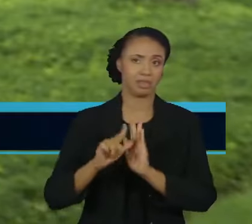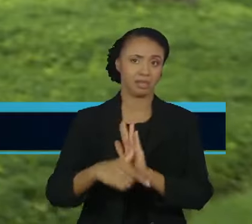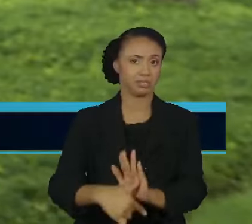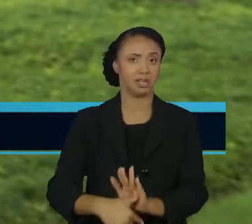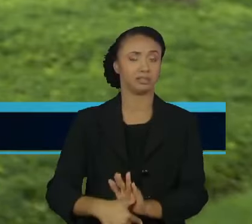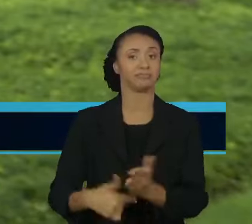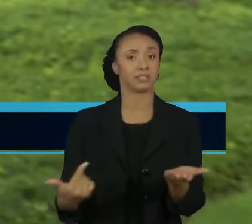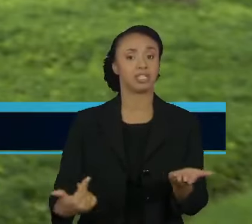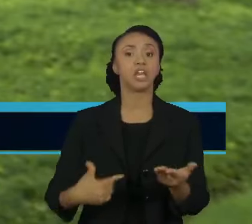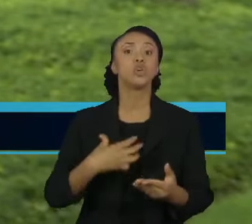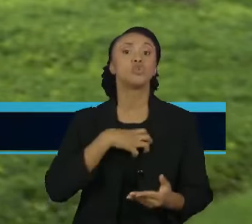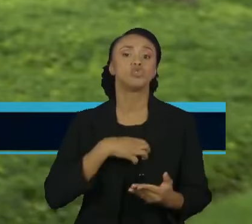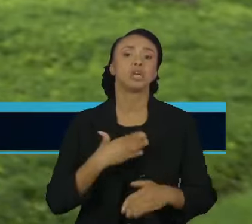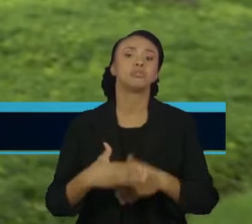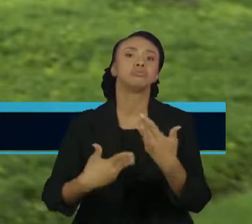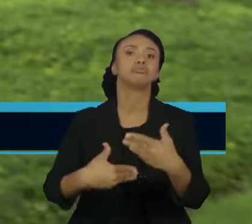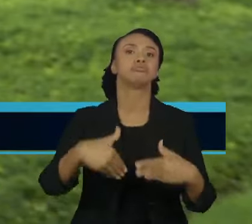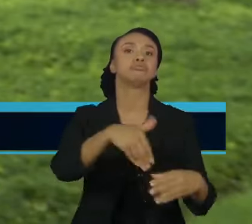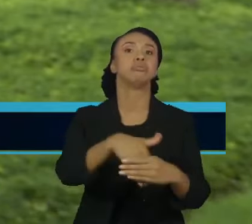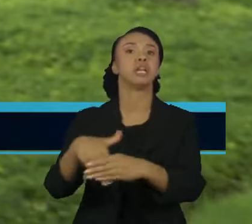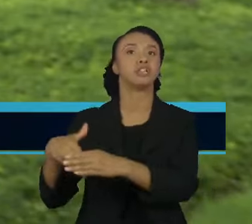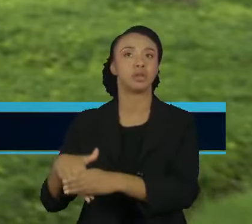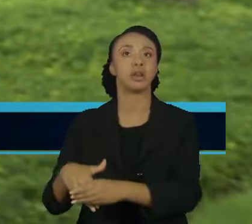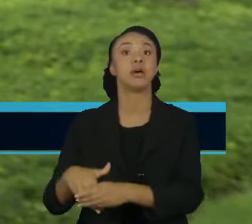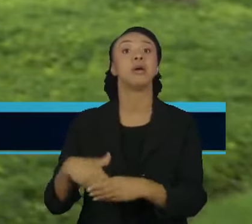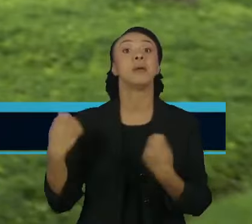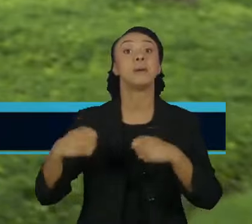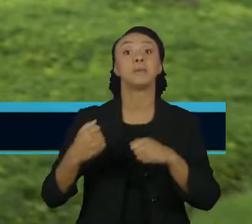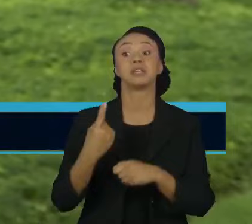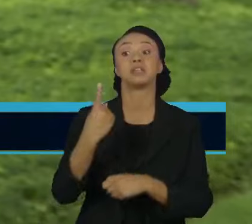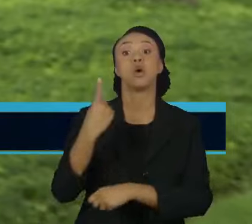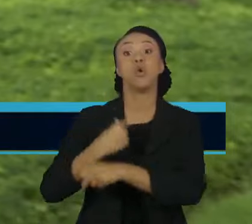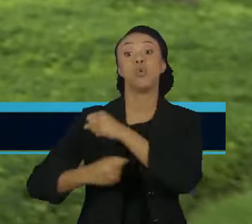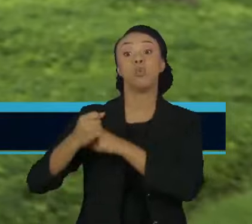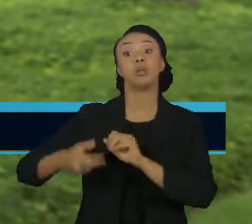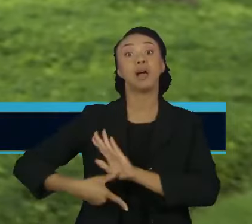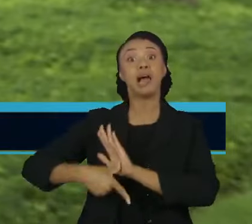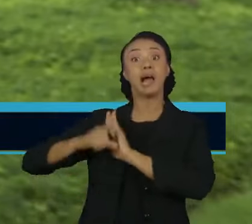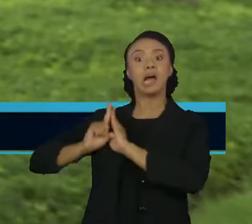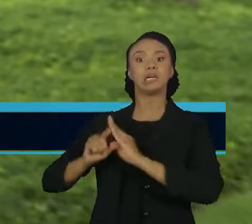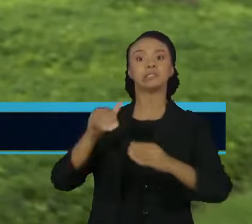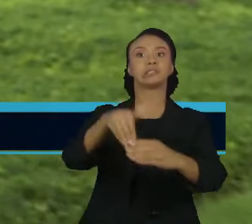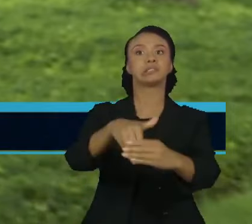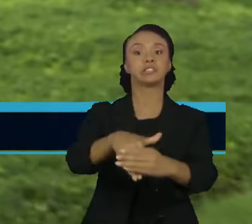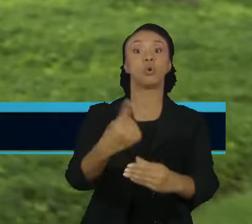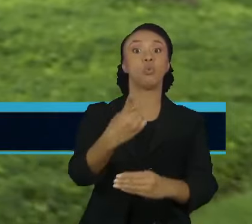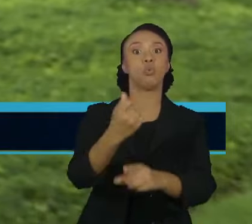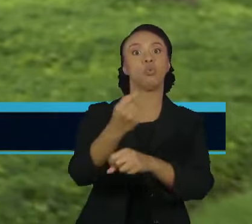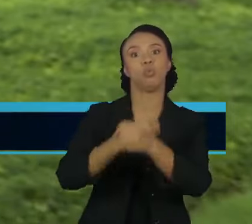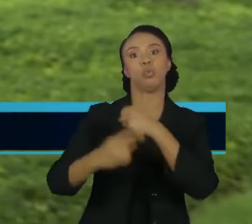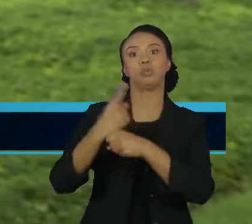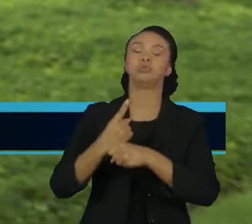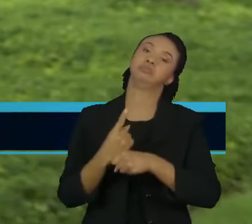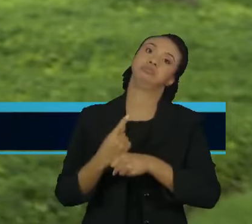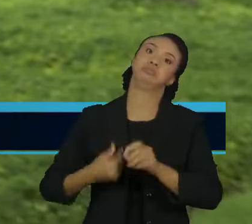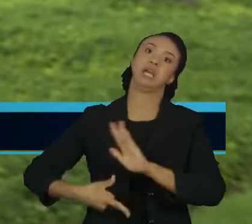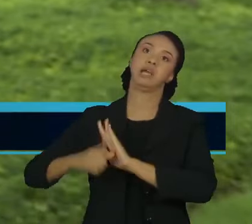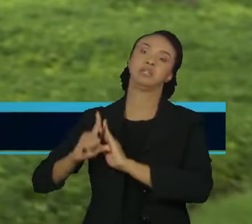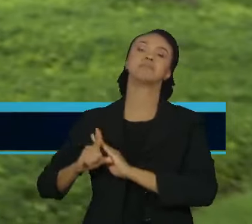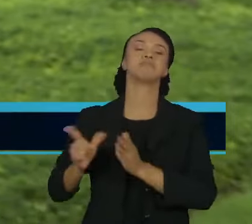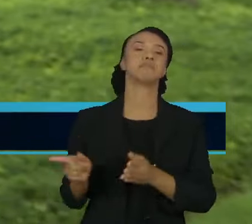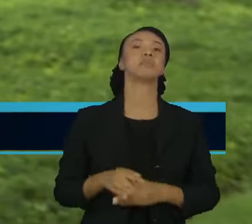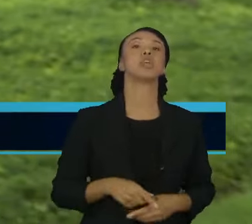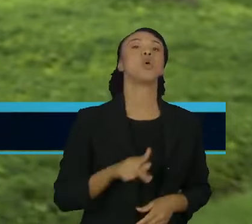eleitoral devem ser aprovadas pelo menos um ano antes das urnas. Uma das saídas pretendidas pelo presidente da